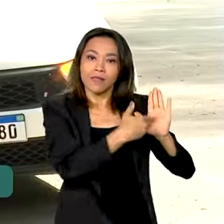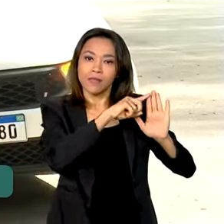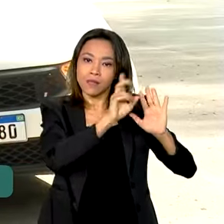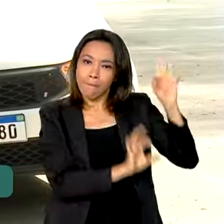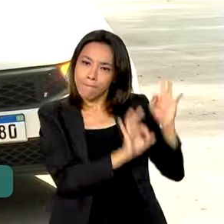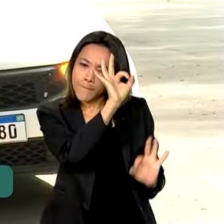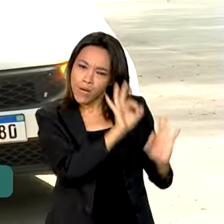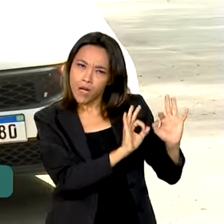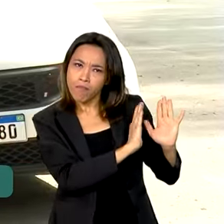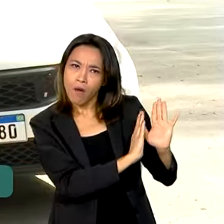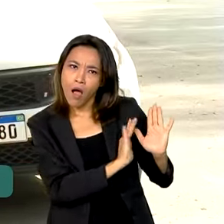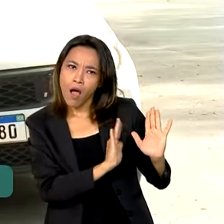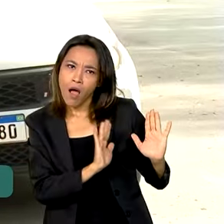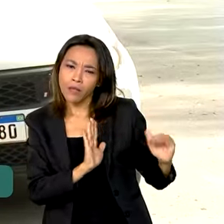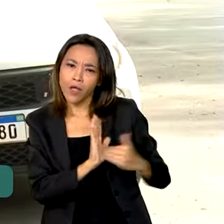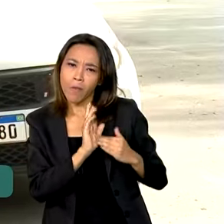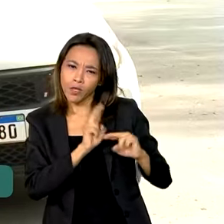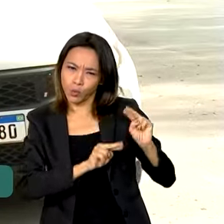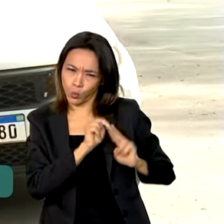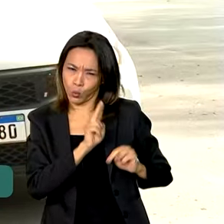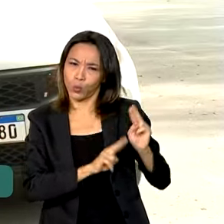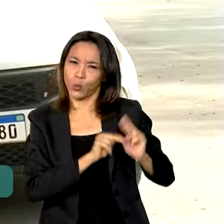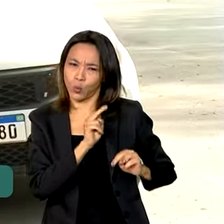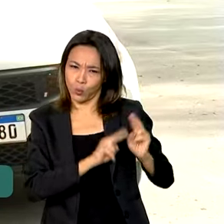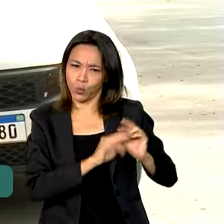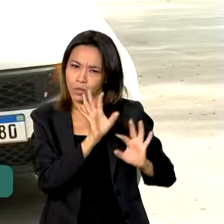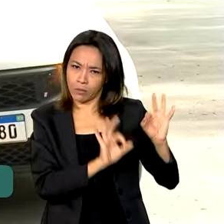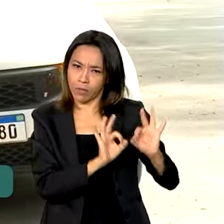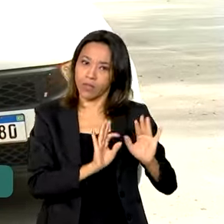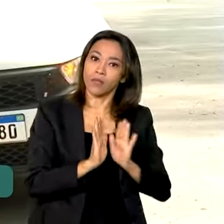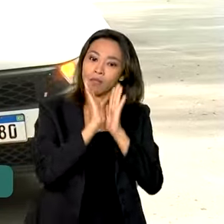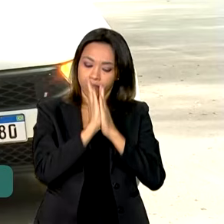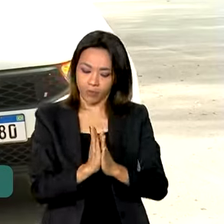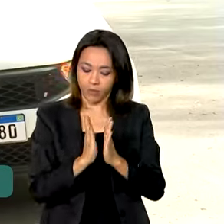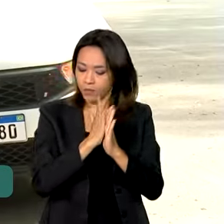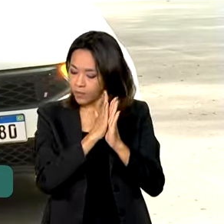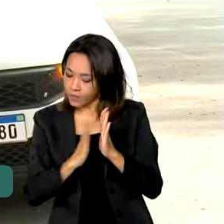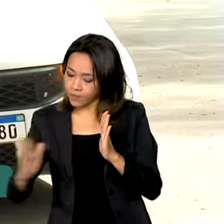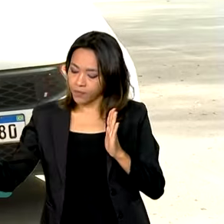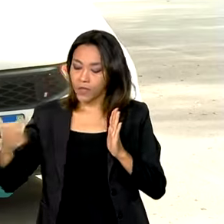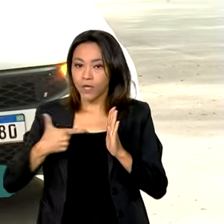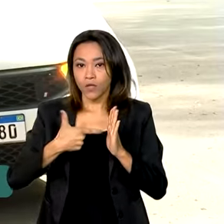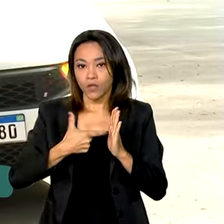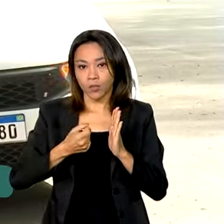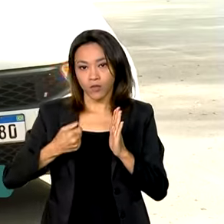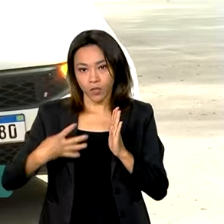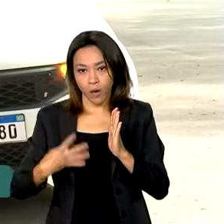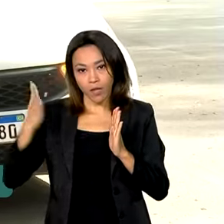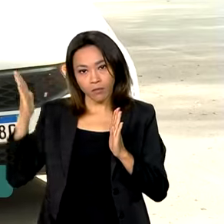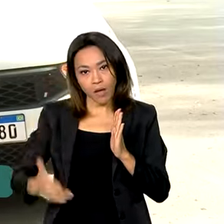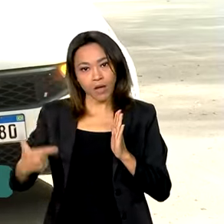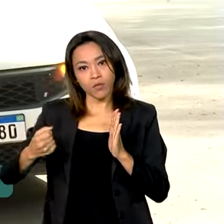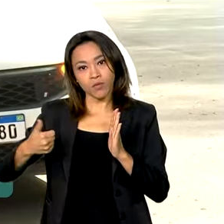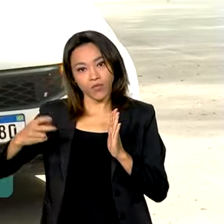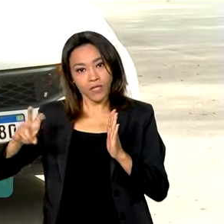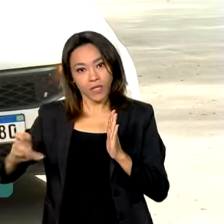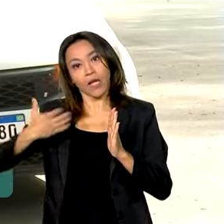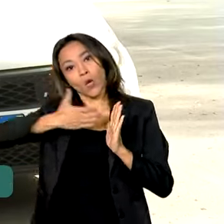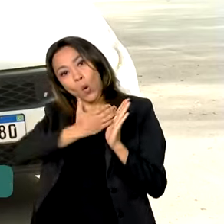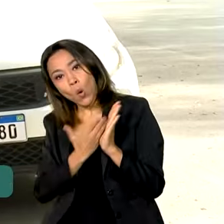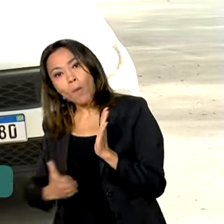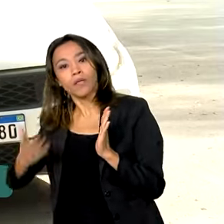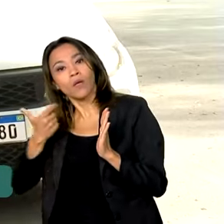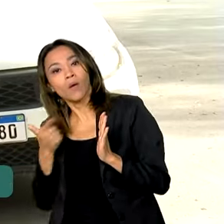vai até o mês de junho, agora, quando começa o plano safra 2024-2025. Segundo,